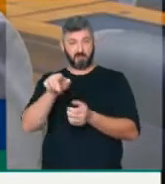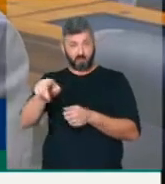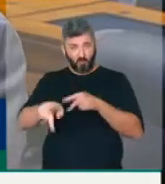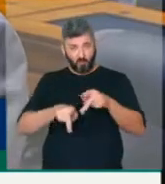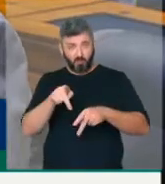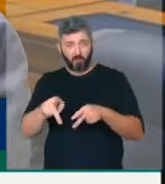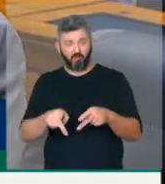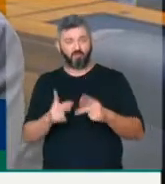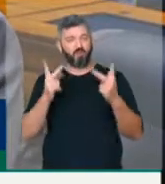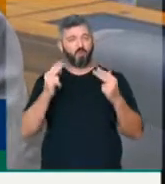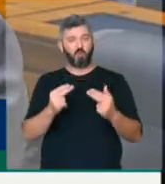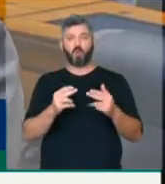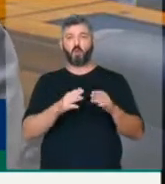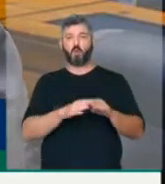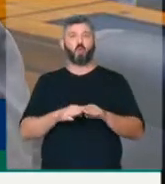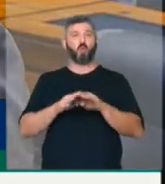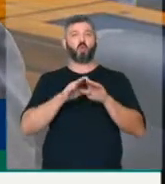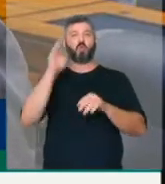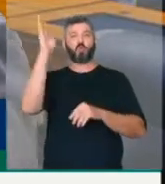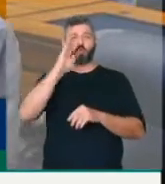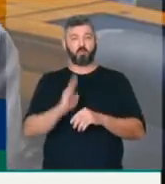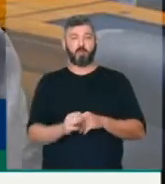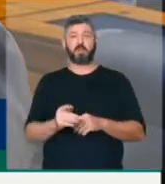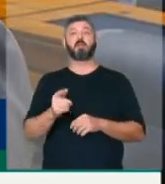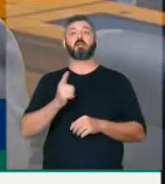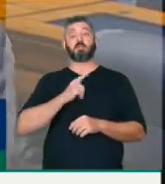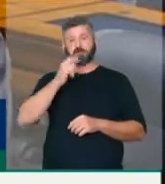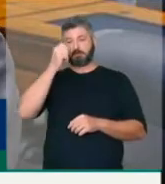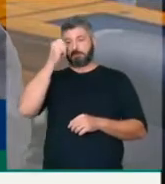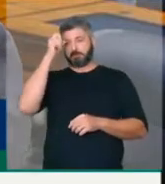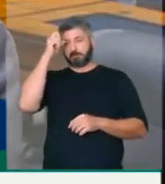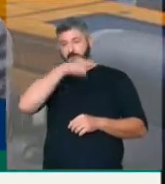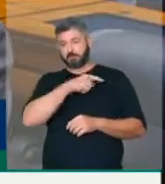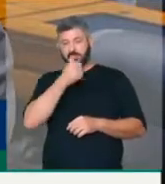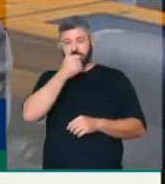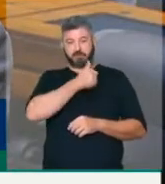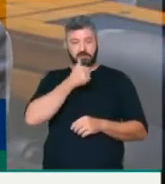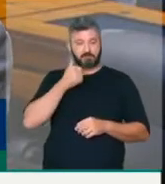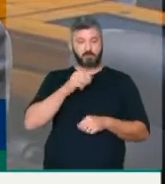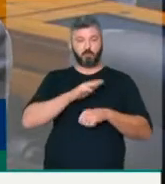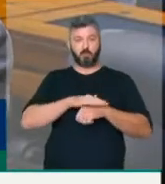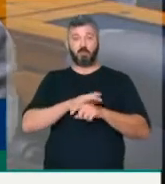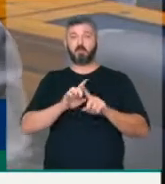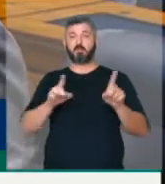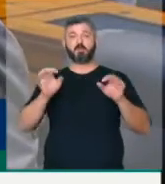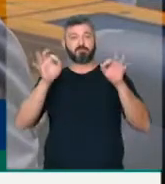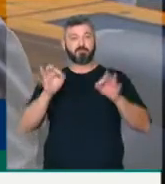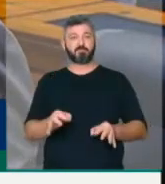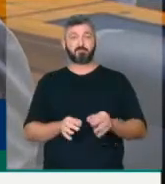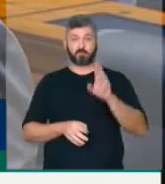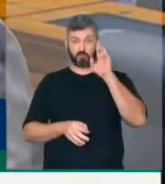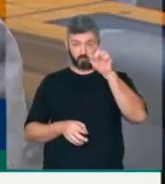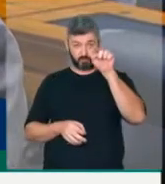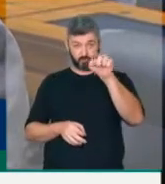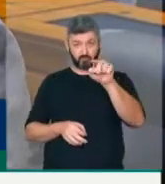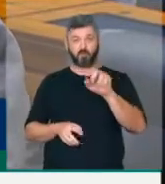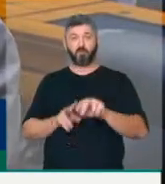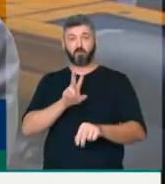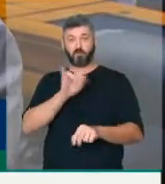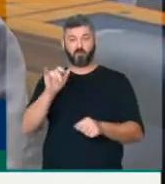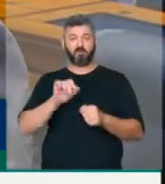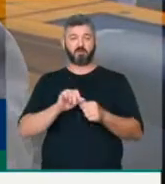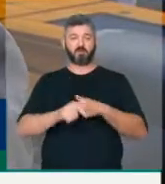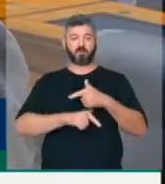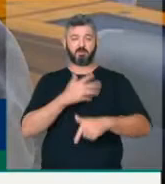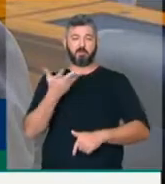que também, como todo povo brasileiro, tem tido as suas dificuldades, seus momentos. Mas eu tenho certeza que Vossa Excelência vai fazer